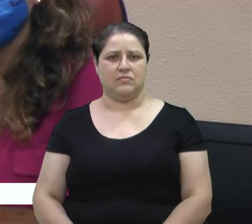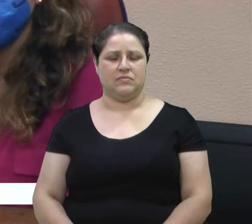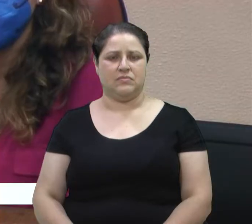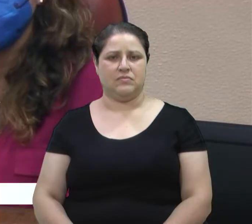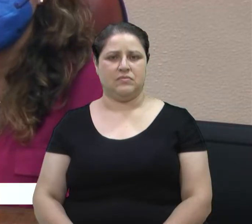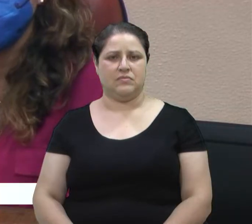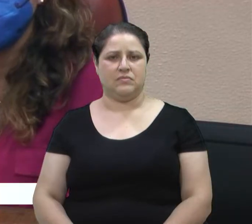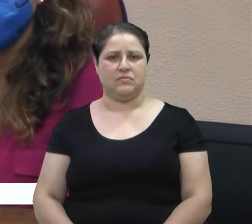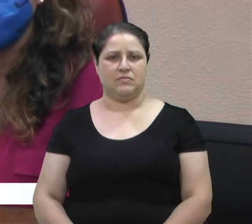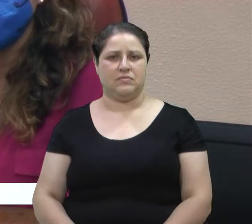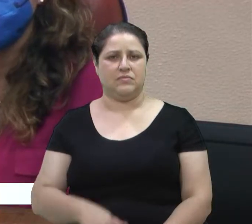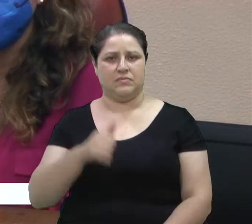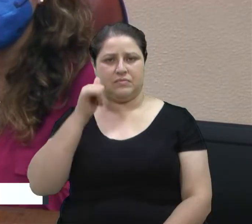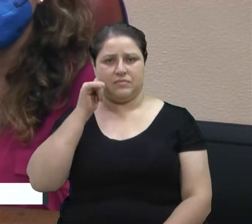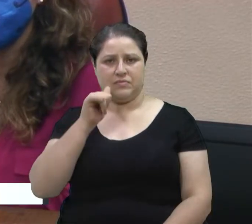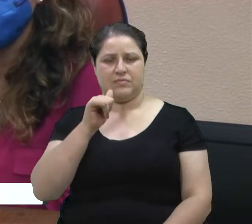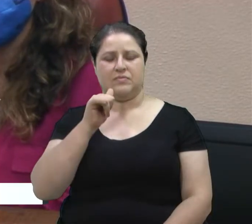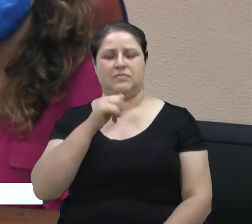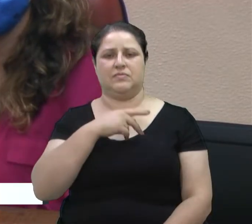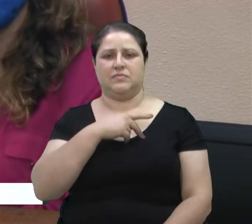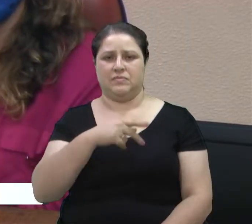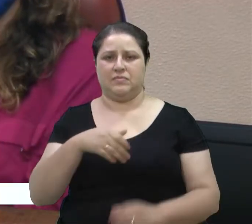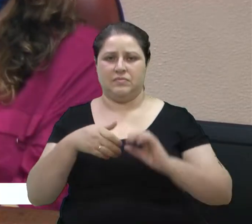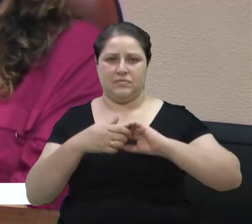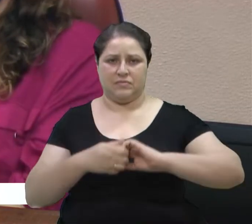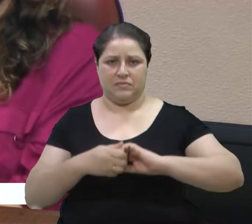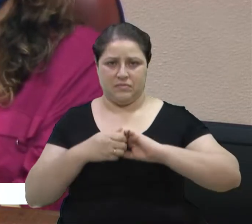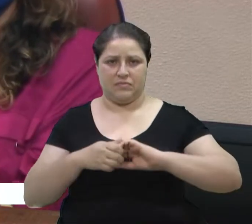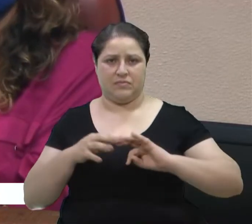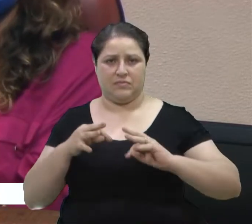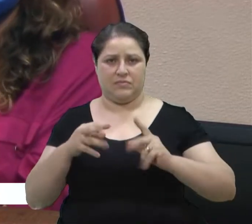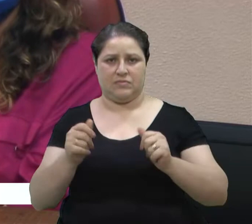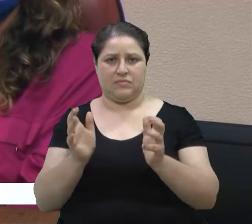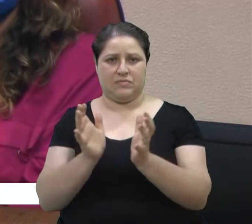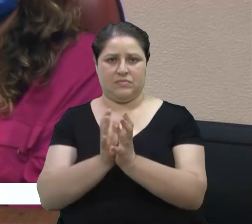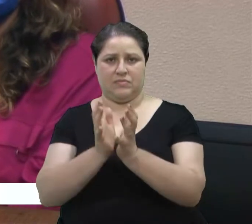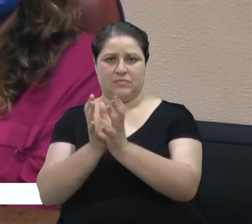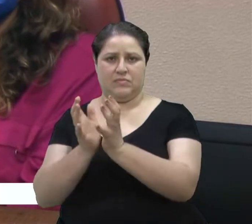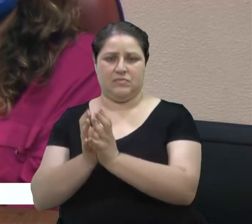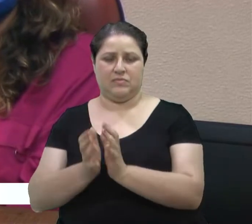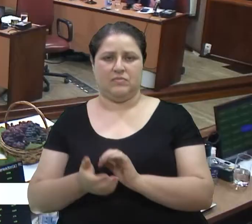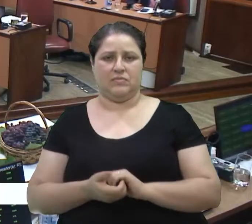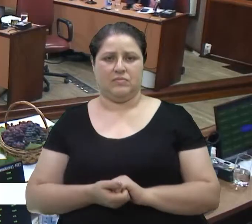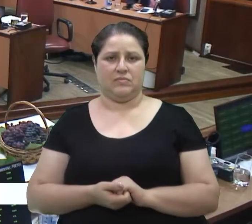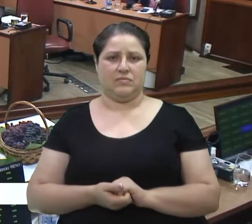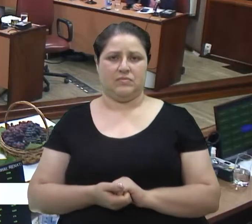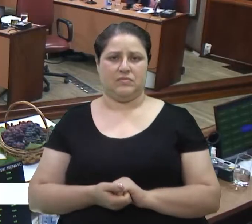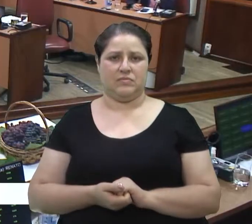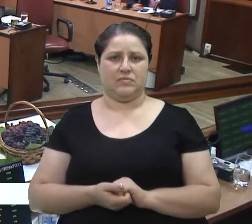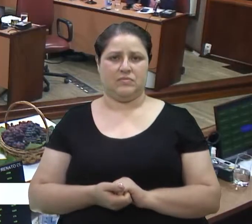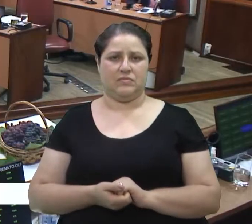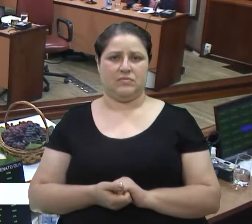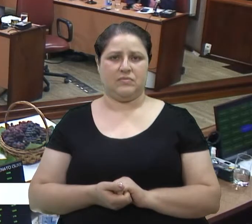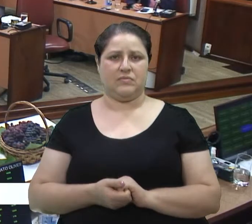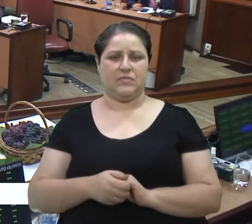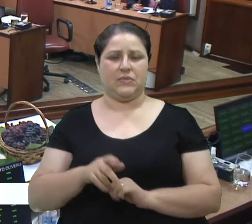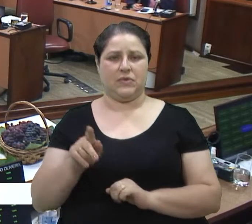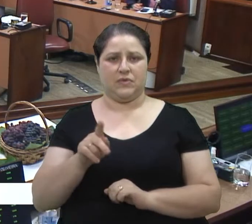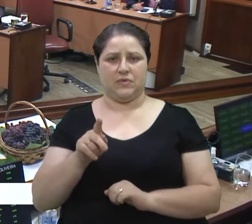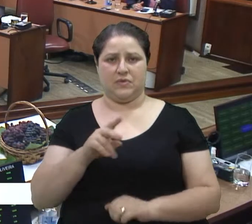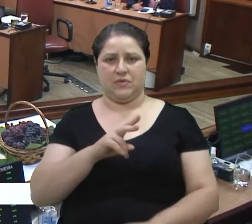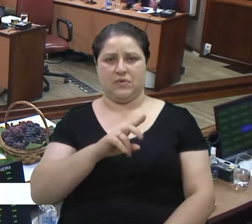Vereadora Presidenta, saudação aos demais conegas, só para o professor, vereador Zanguini,